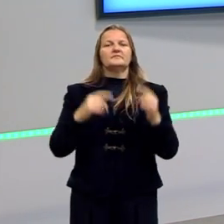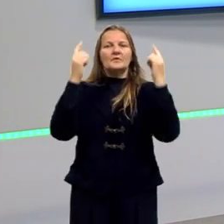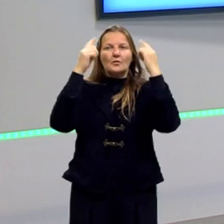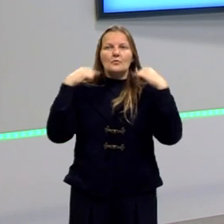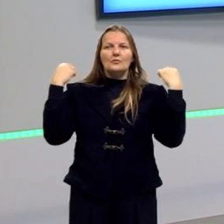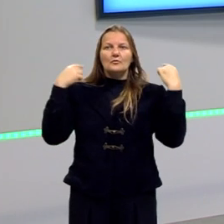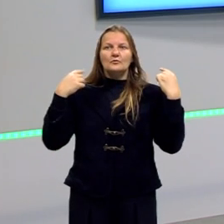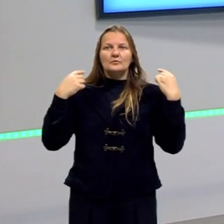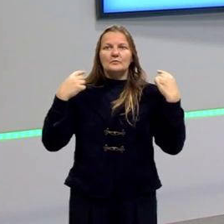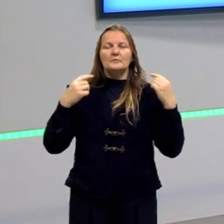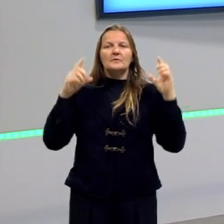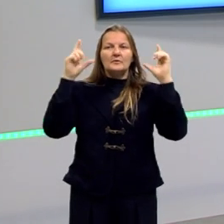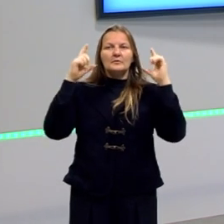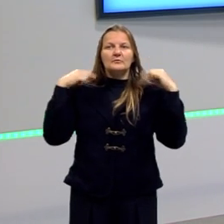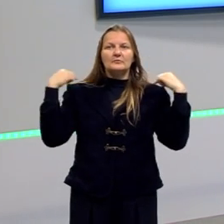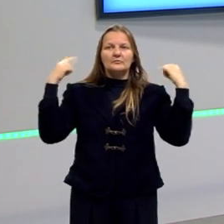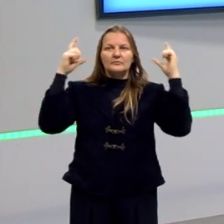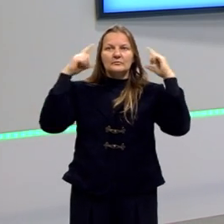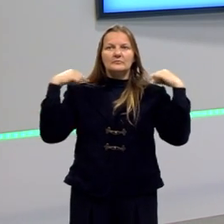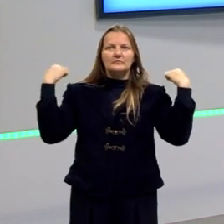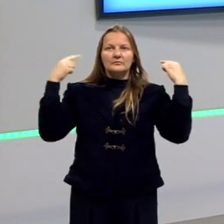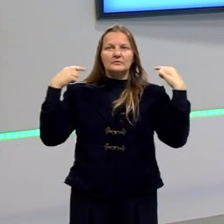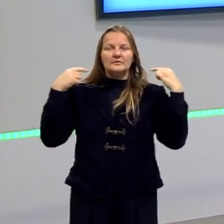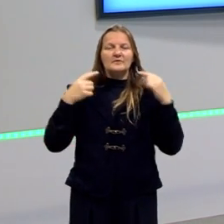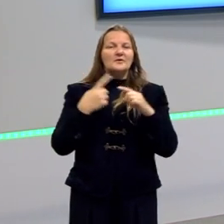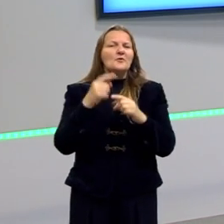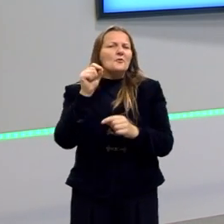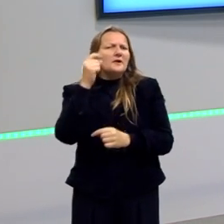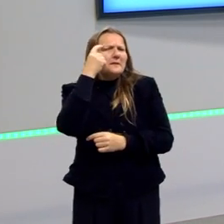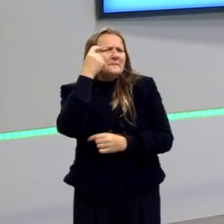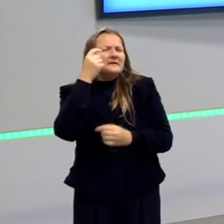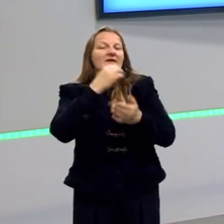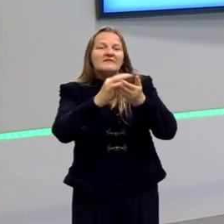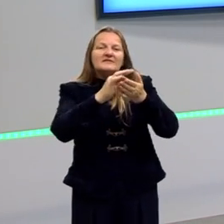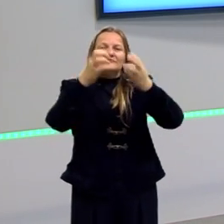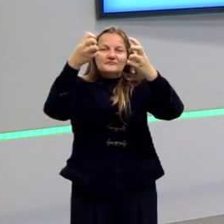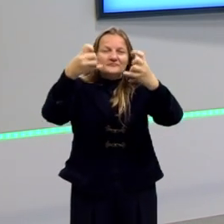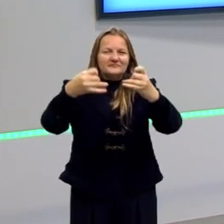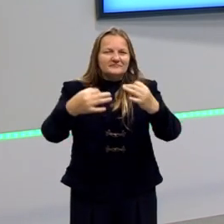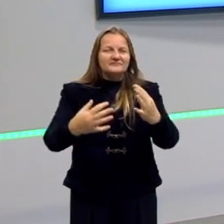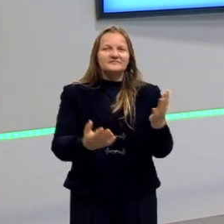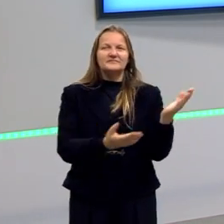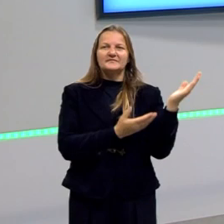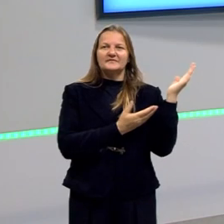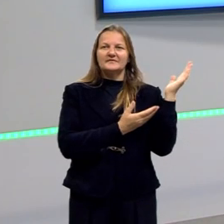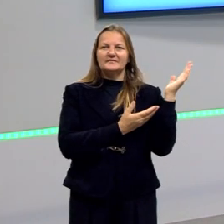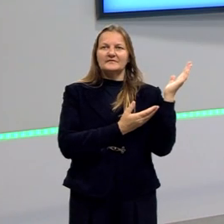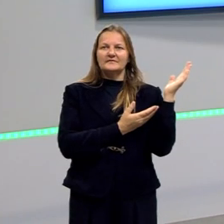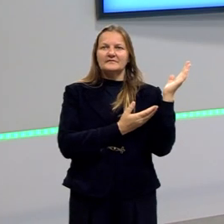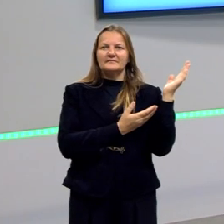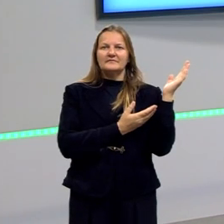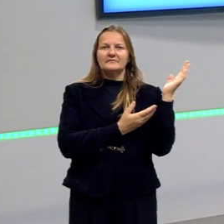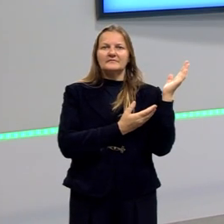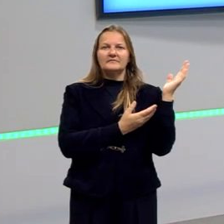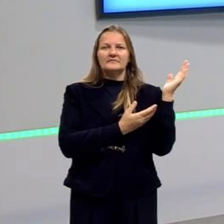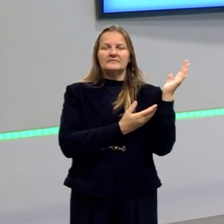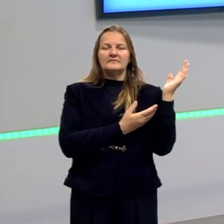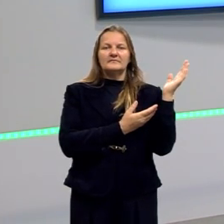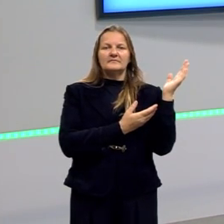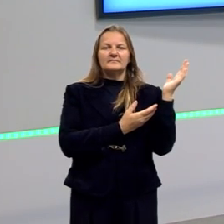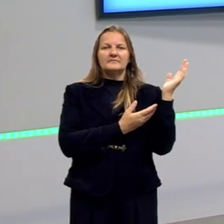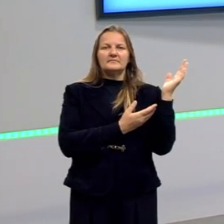origem das coisas, de todas as coisas, até eles pararem e se tocarem para a origem, então, dos seres vivos.